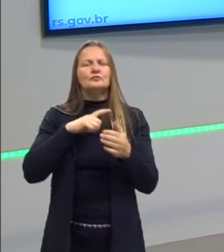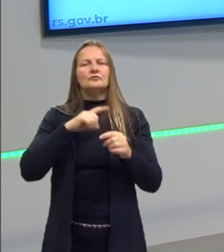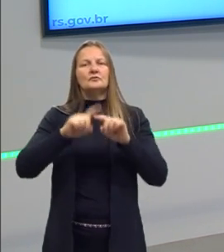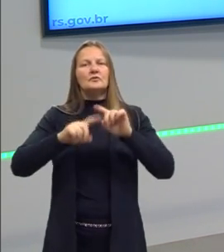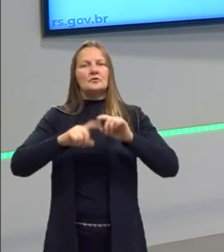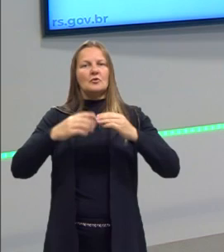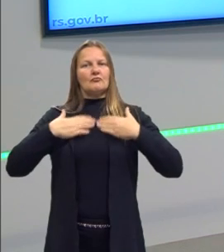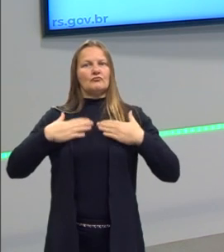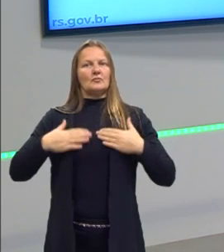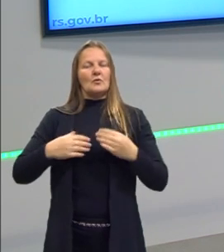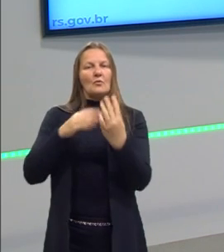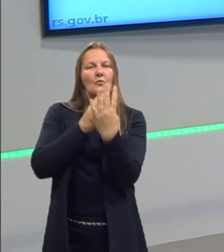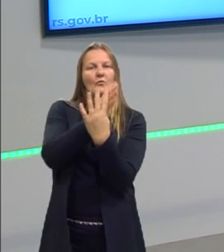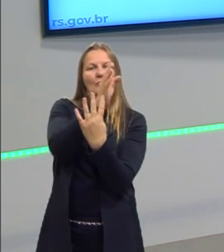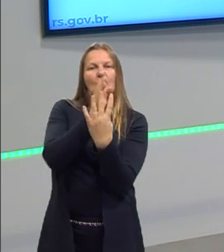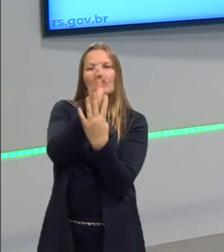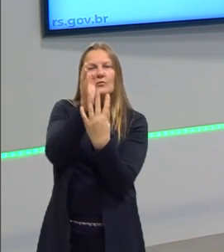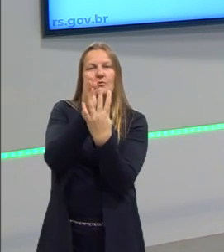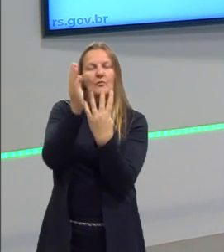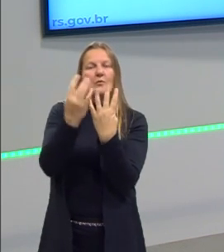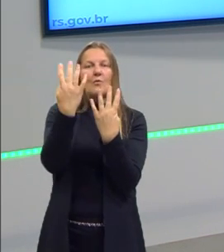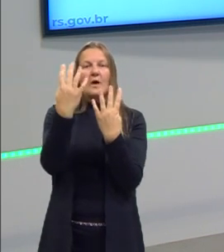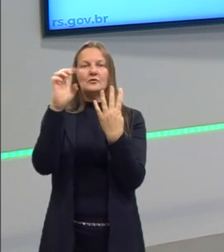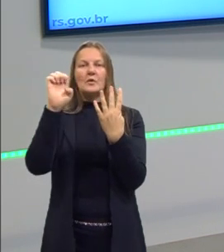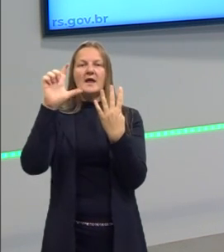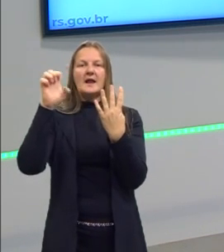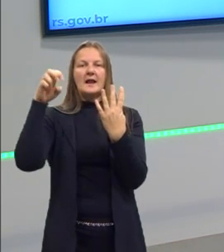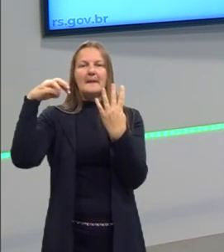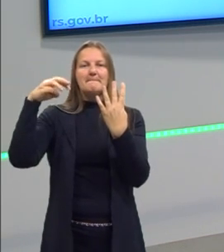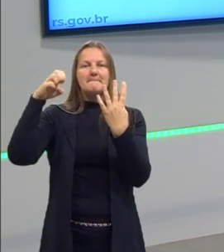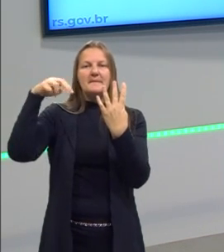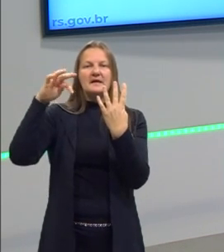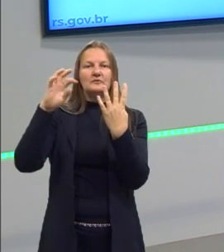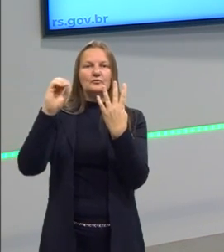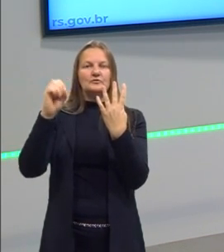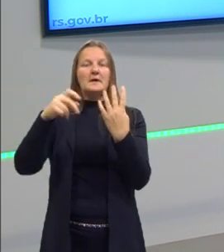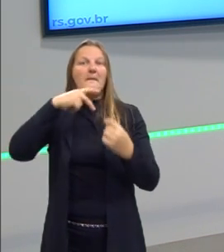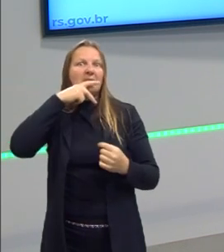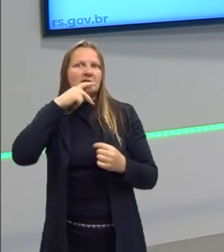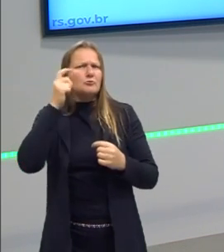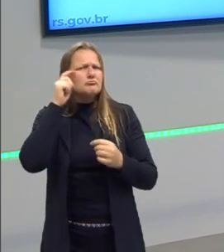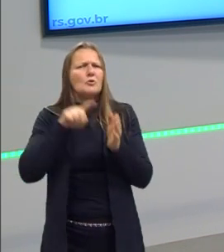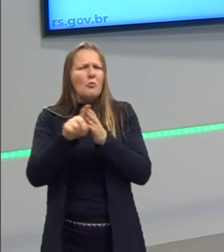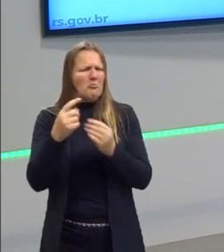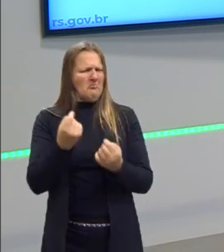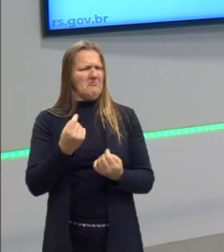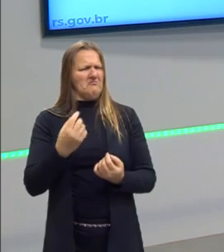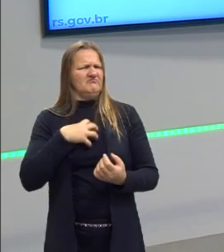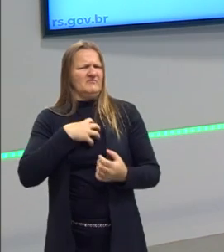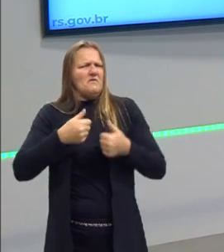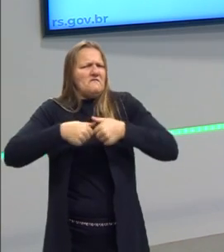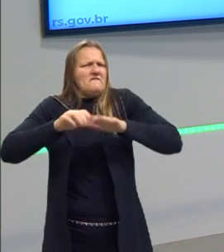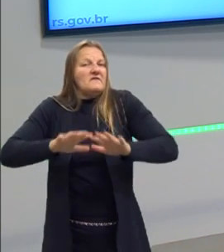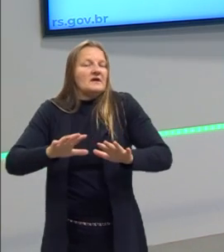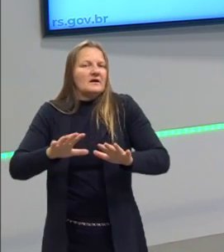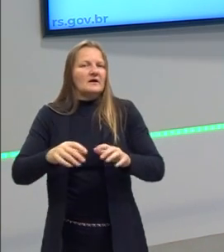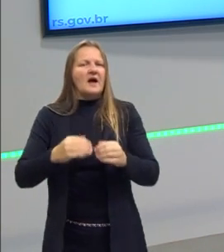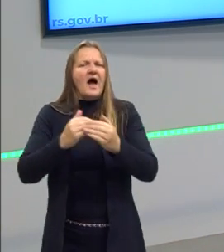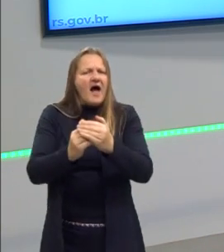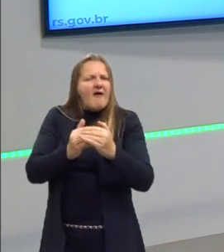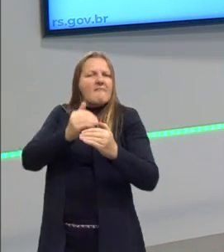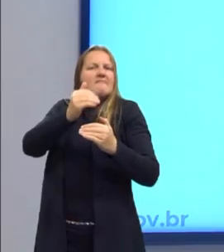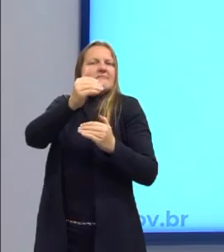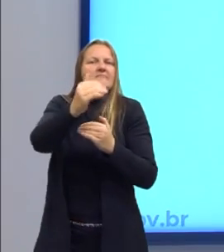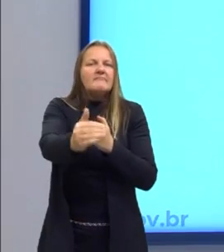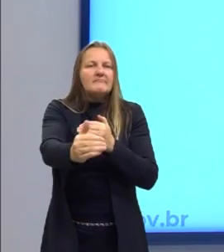físicas, os quatro elementos. E aí o Platão começa a questionar isso. Não, a essência, aquilo que fica, está além disso.